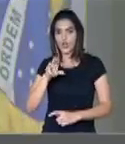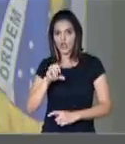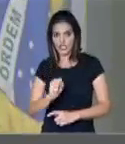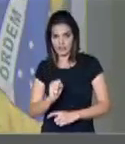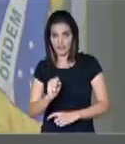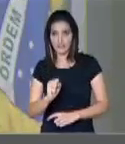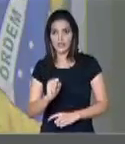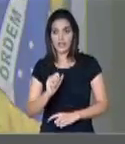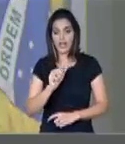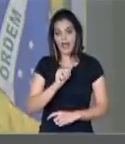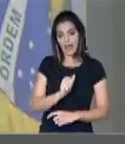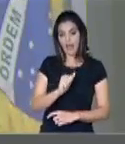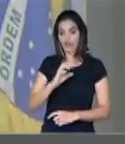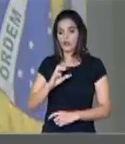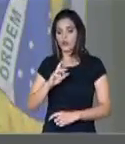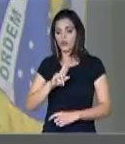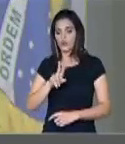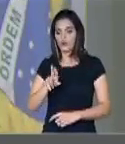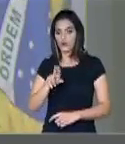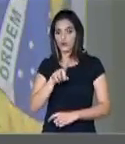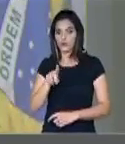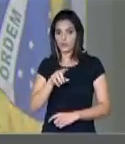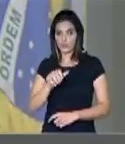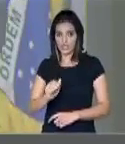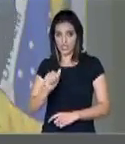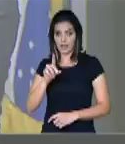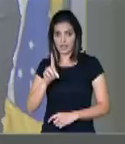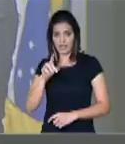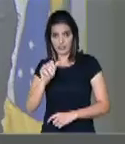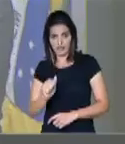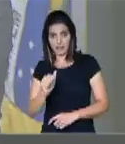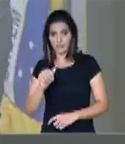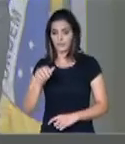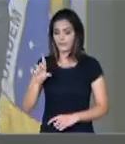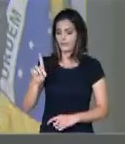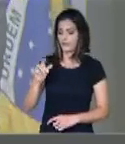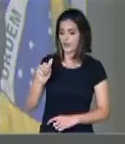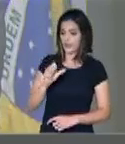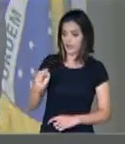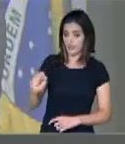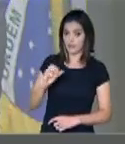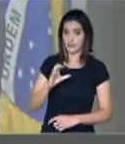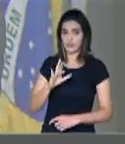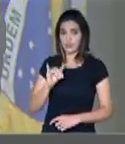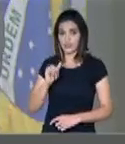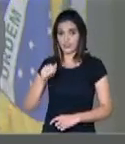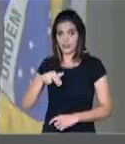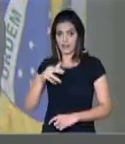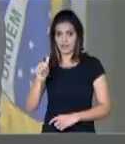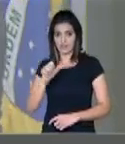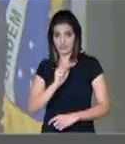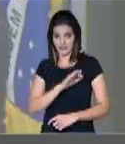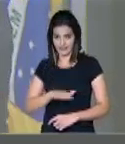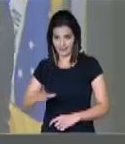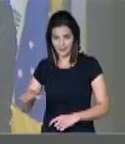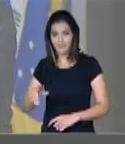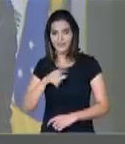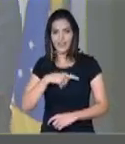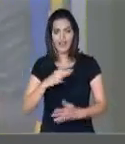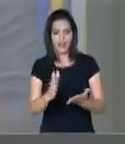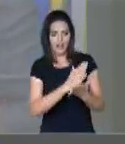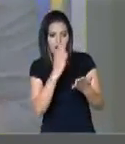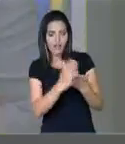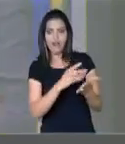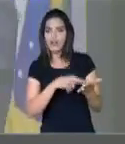fosse vendida no Rio de Janeiro, na Bienal, sem a proteção da faixa etária